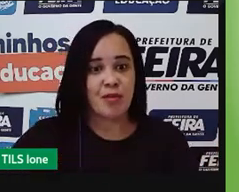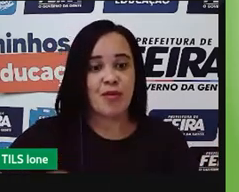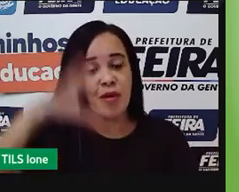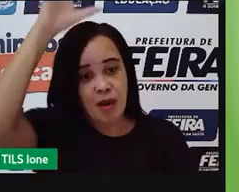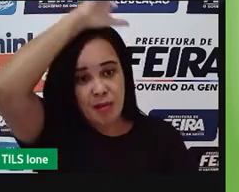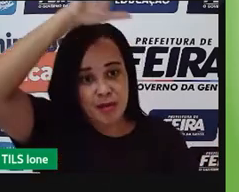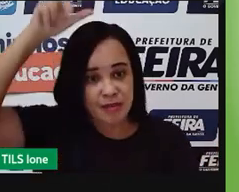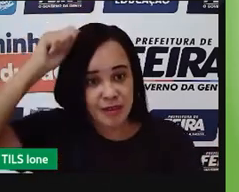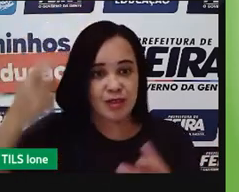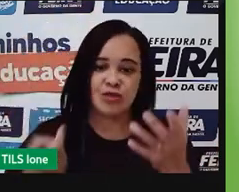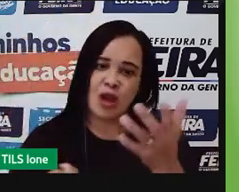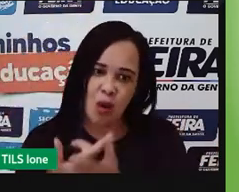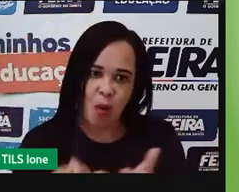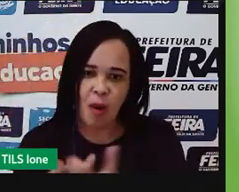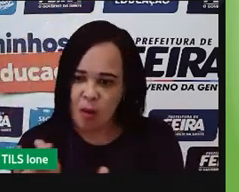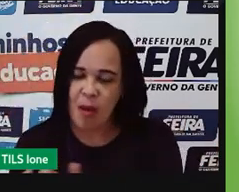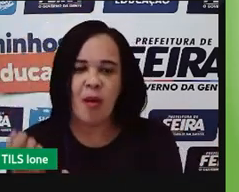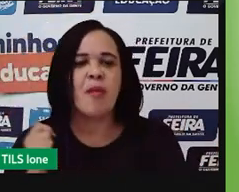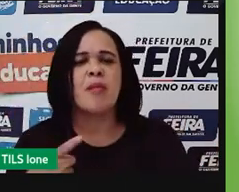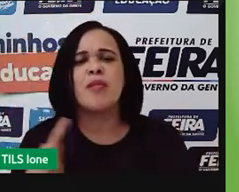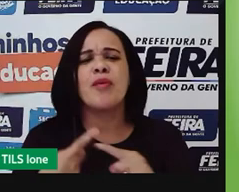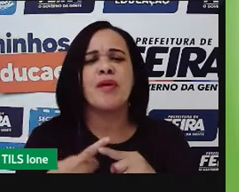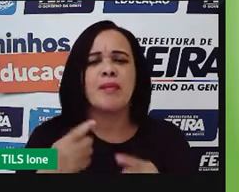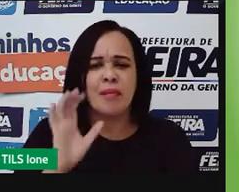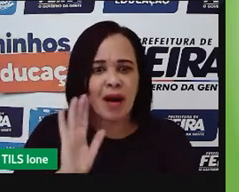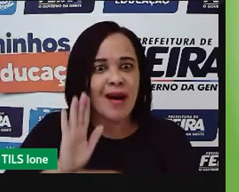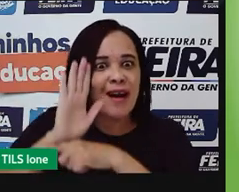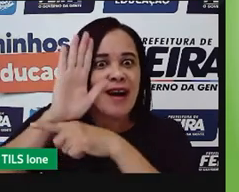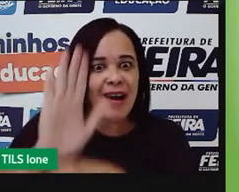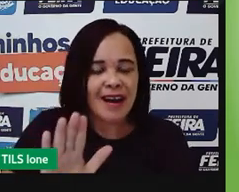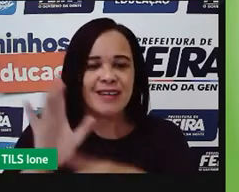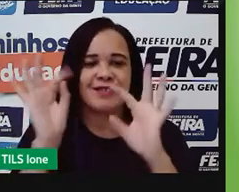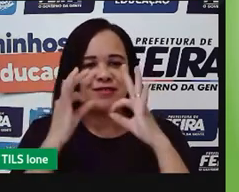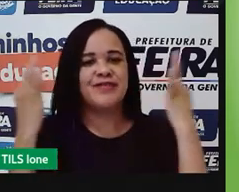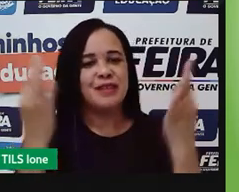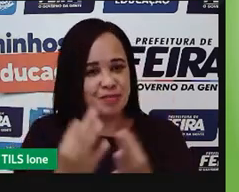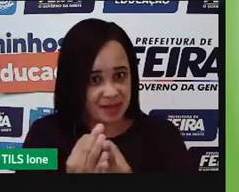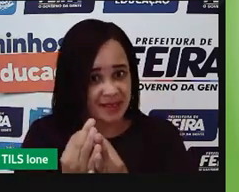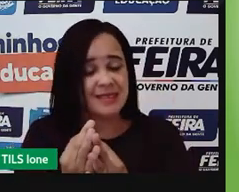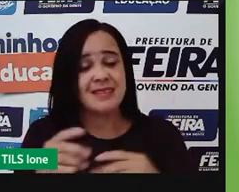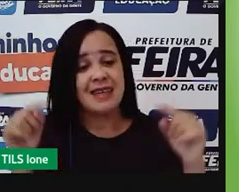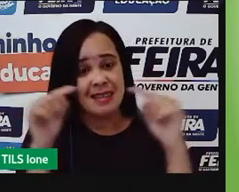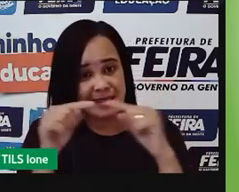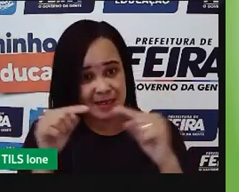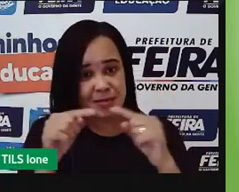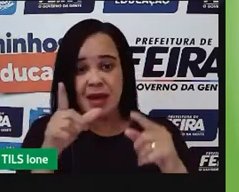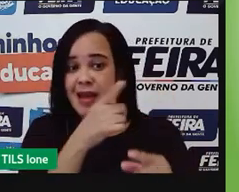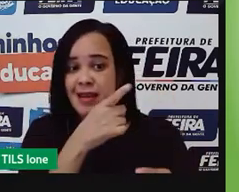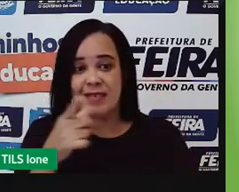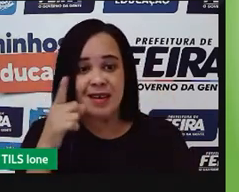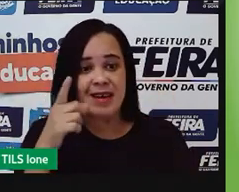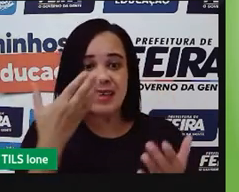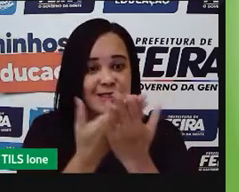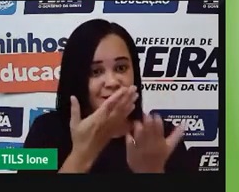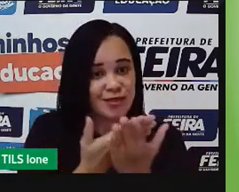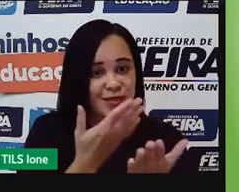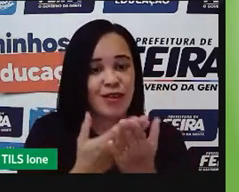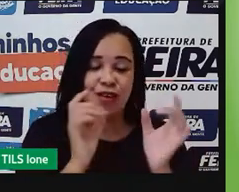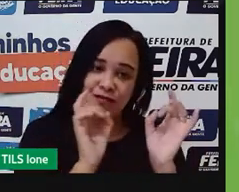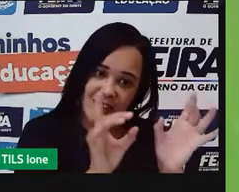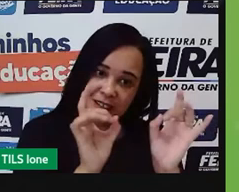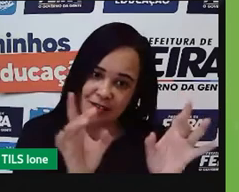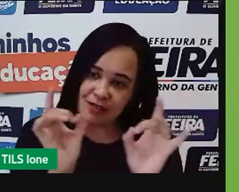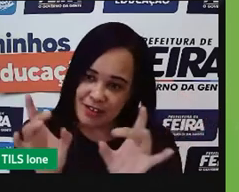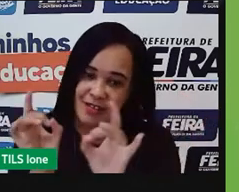escolar, a gente tem também as feiras que eles fazem, que mostram e vendem esses produtos.